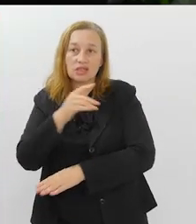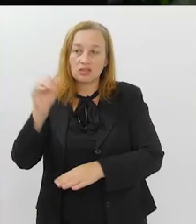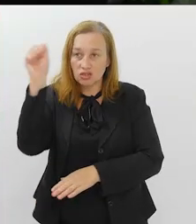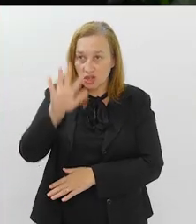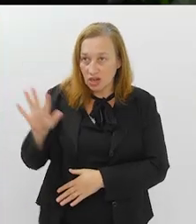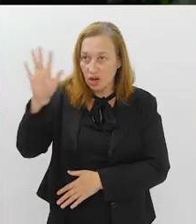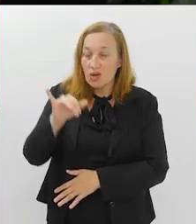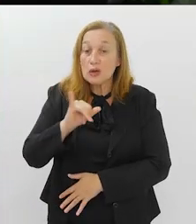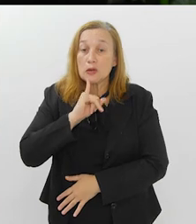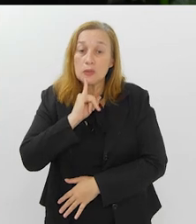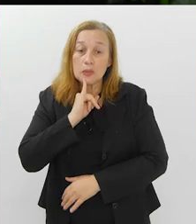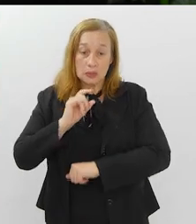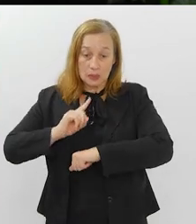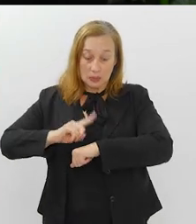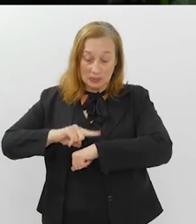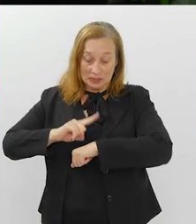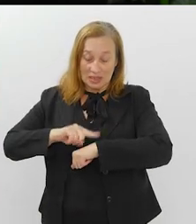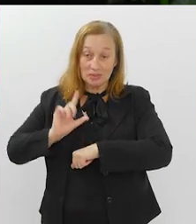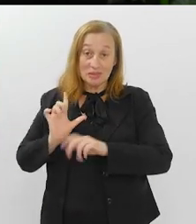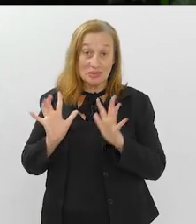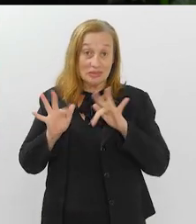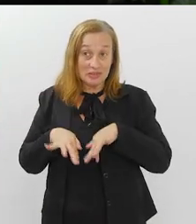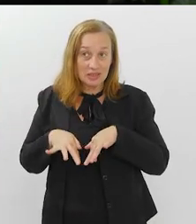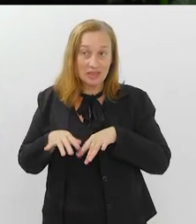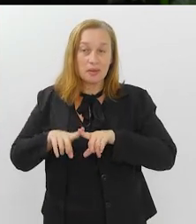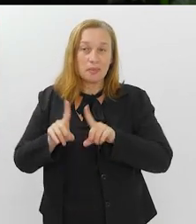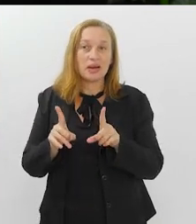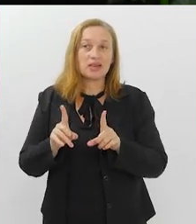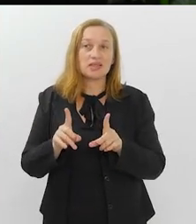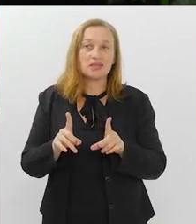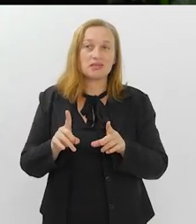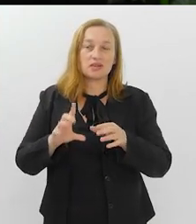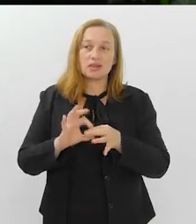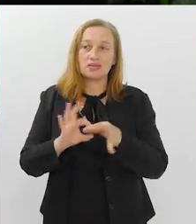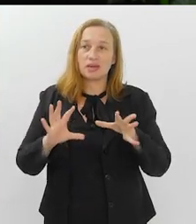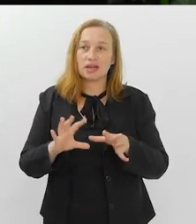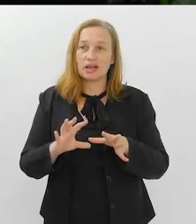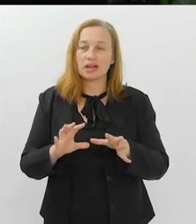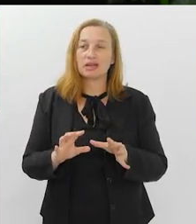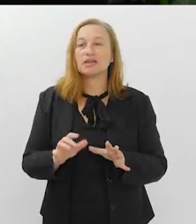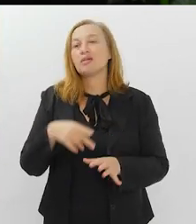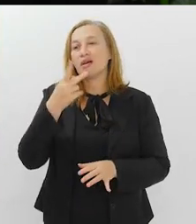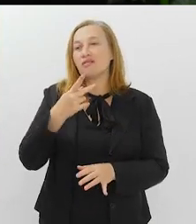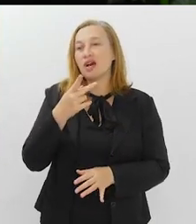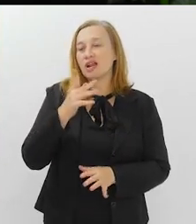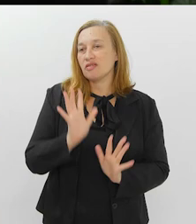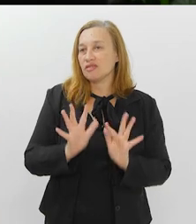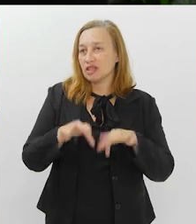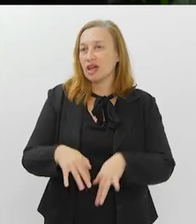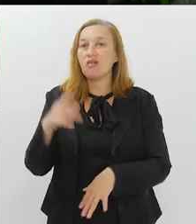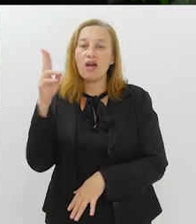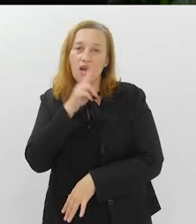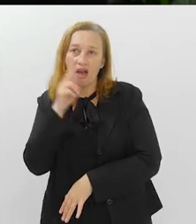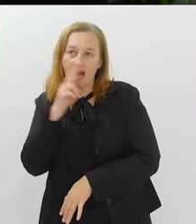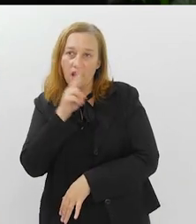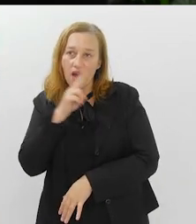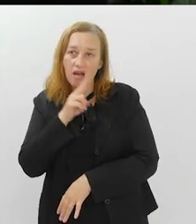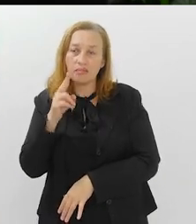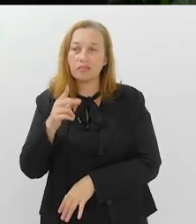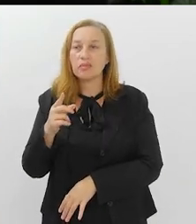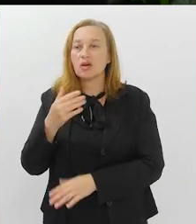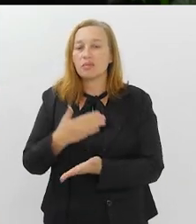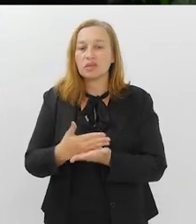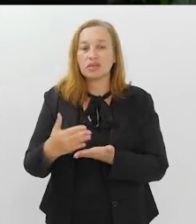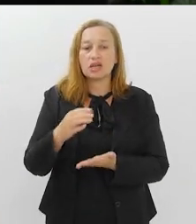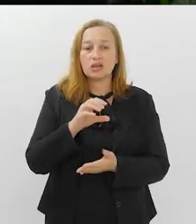vacinação como um todo. Infelizmente, o nosso tempo está chegando ao fim, mas eu vou abrir um espaço aqui para as considerações finais rapidamente,